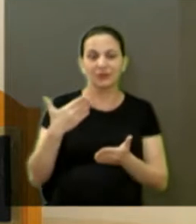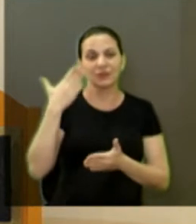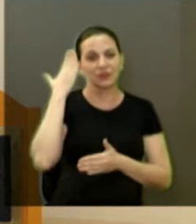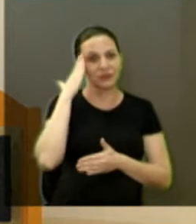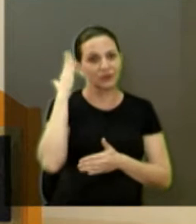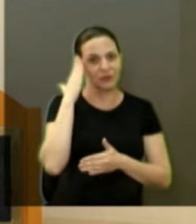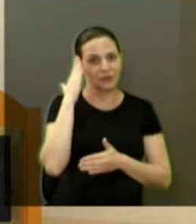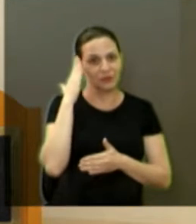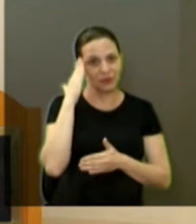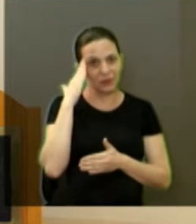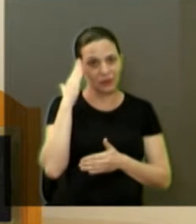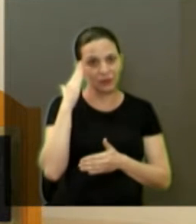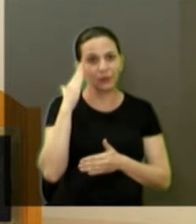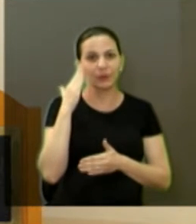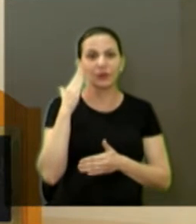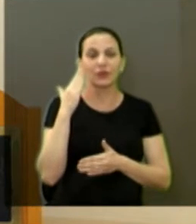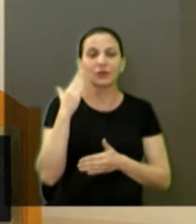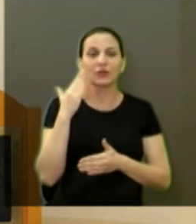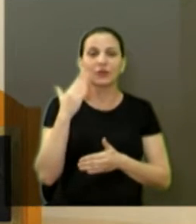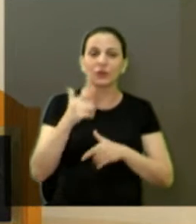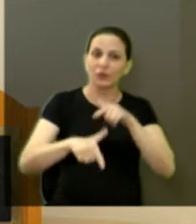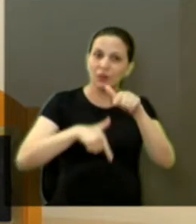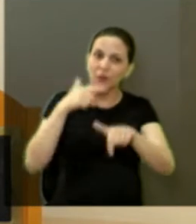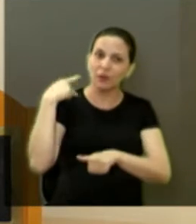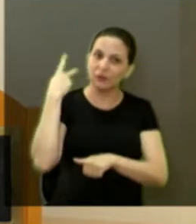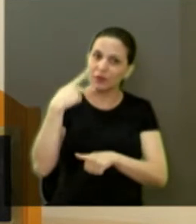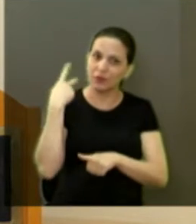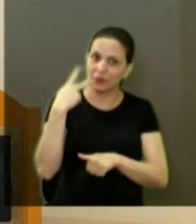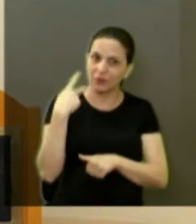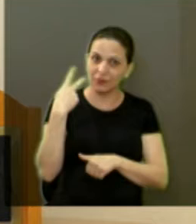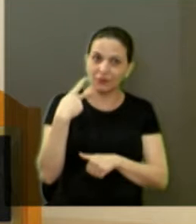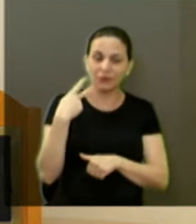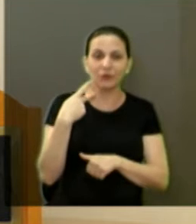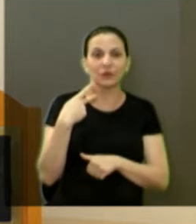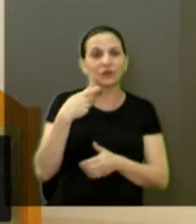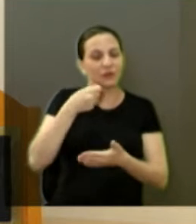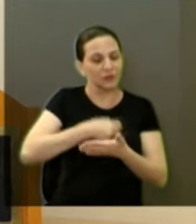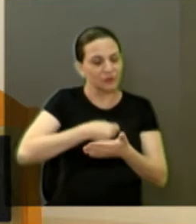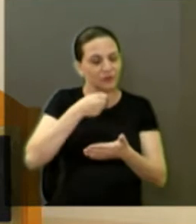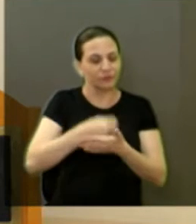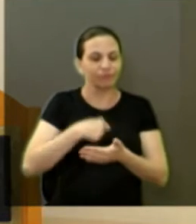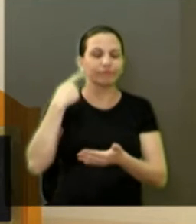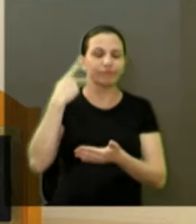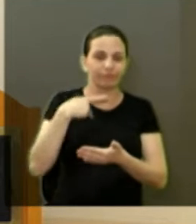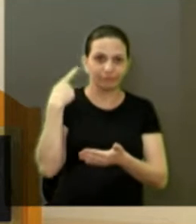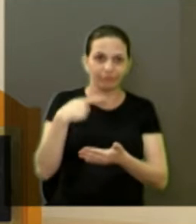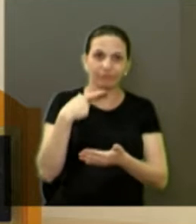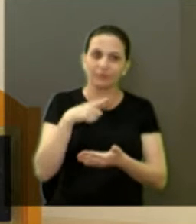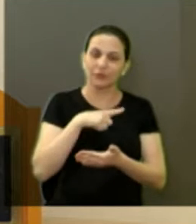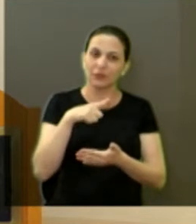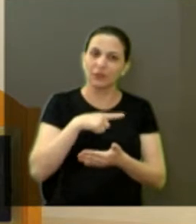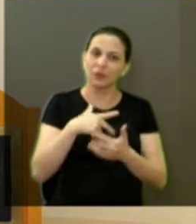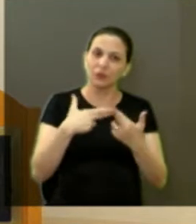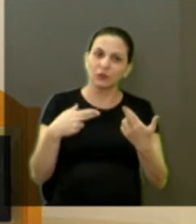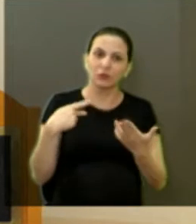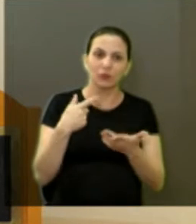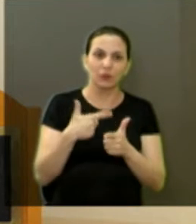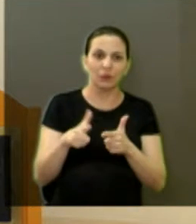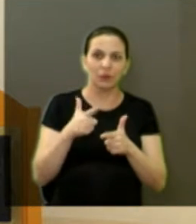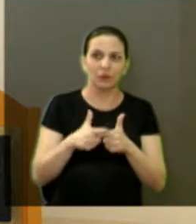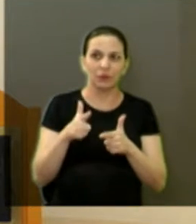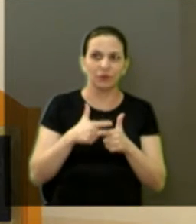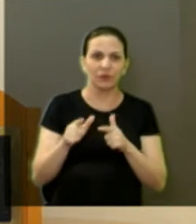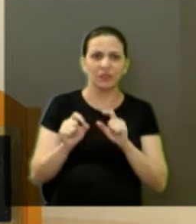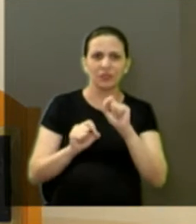andâncias dos vereadores não é fácil, a gente é muito cobrado, passa as demandas para o município, que é para